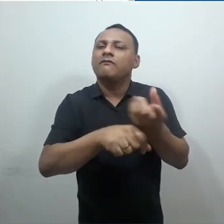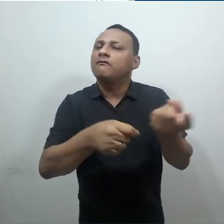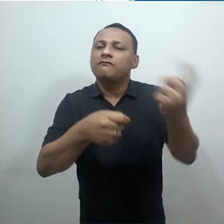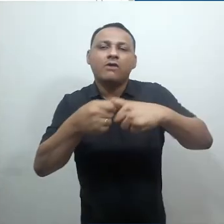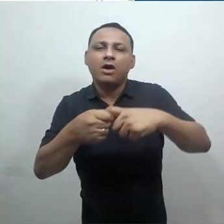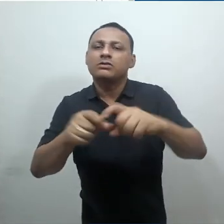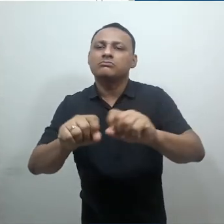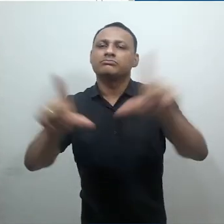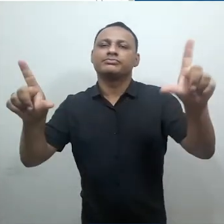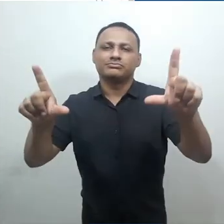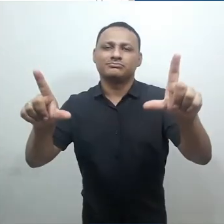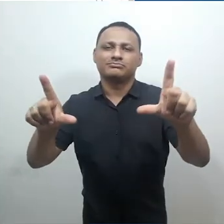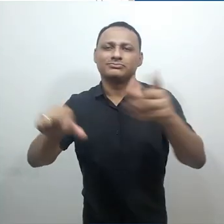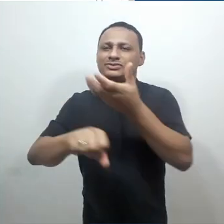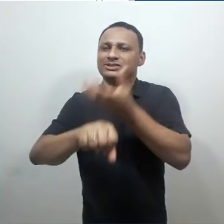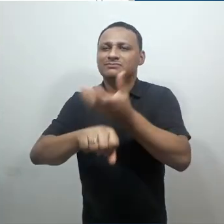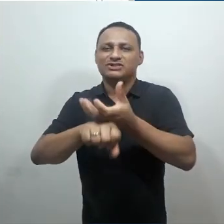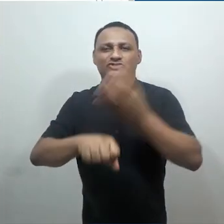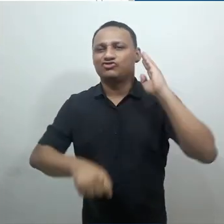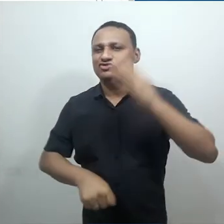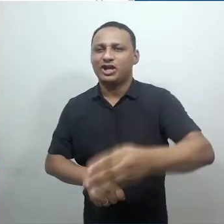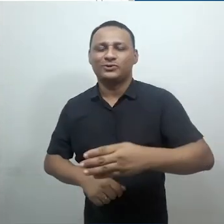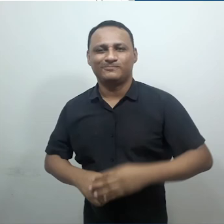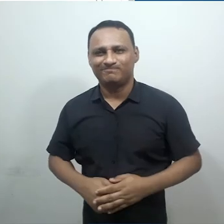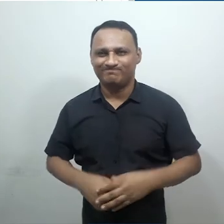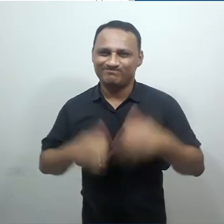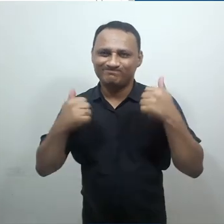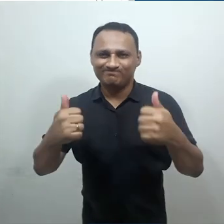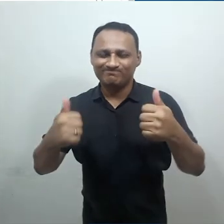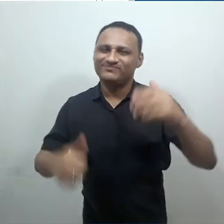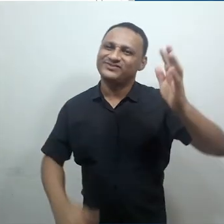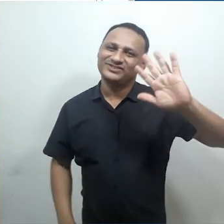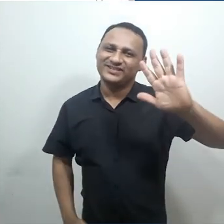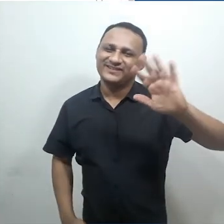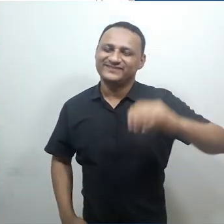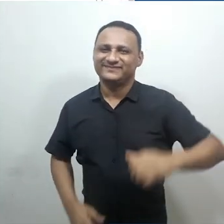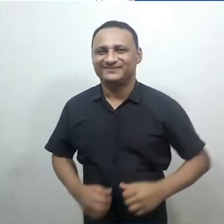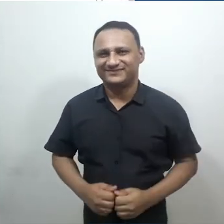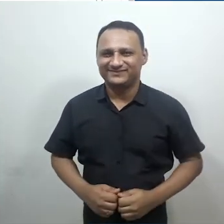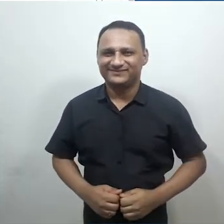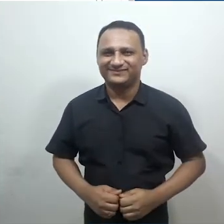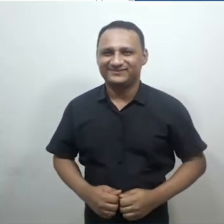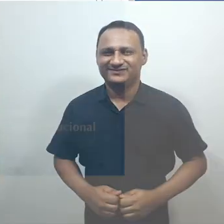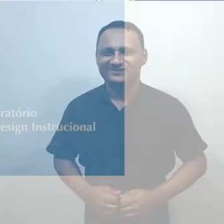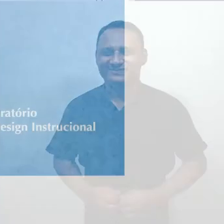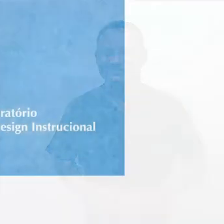E estamos de volta à página do curso ou disciplina. Por hoje é só. Até o próximo vídeo.